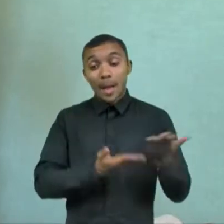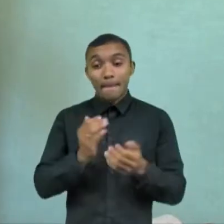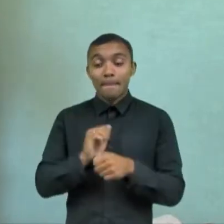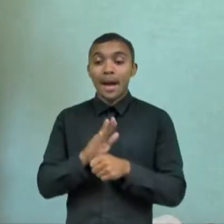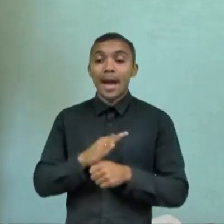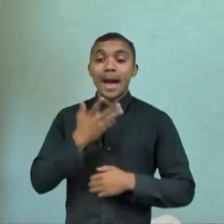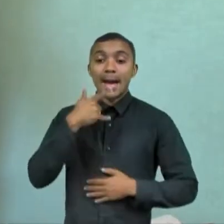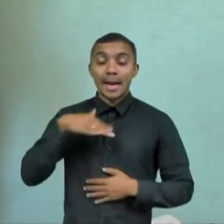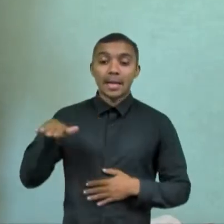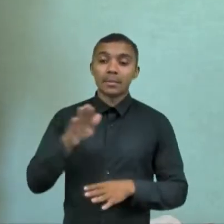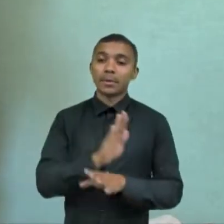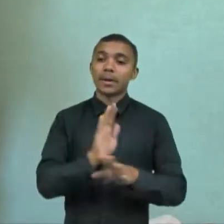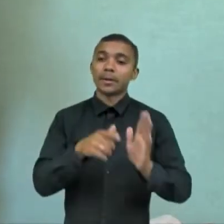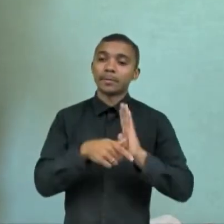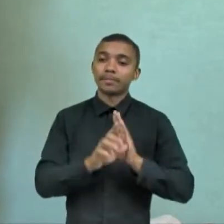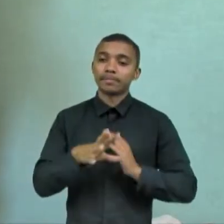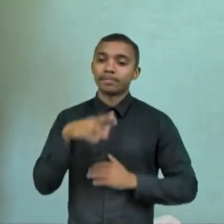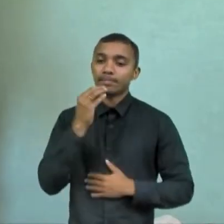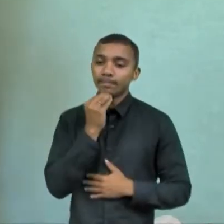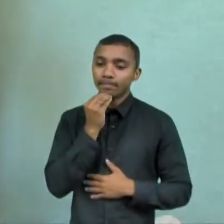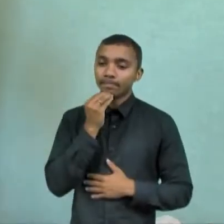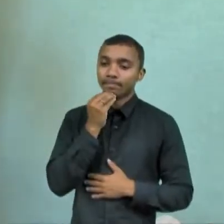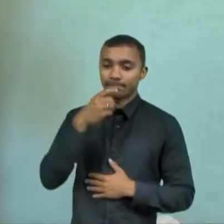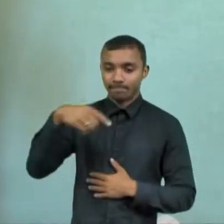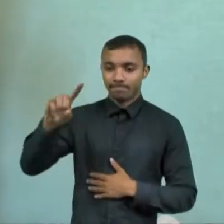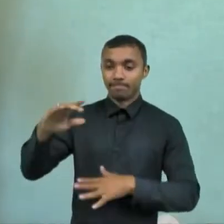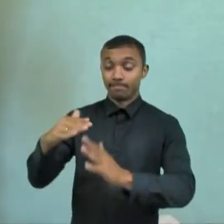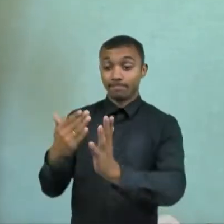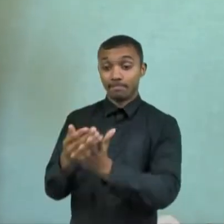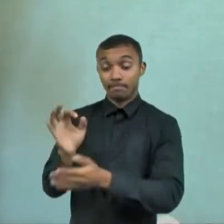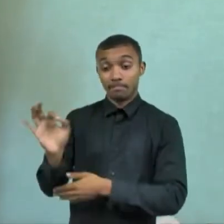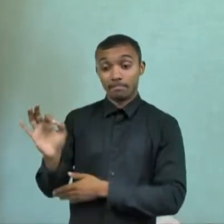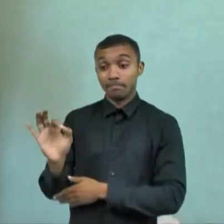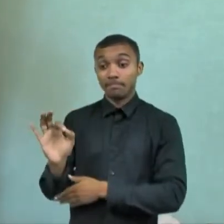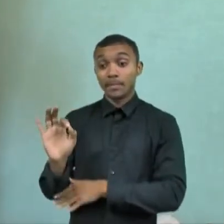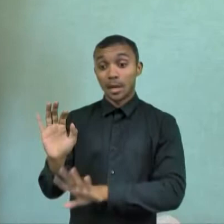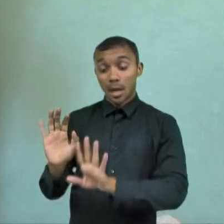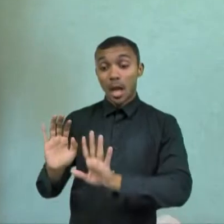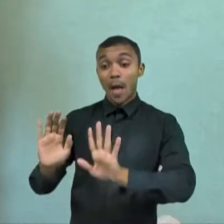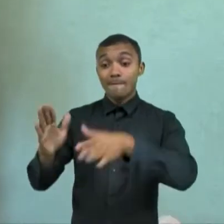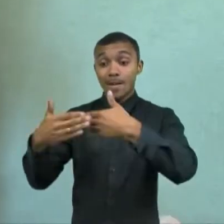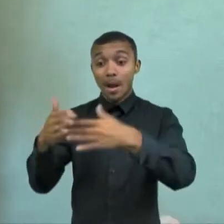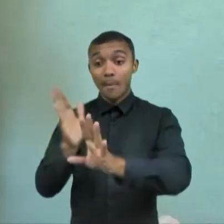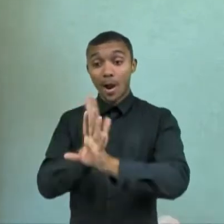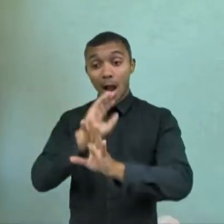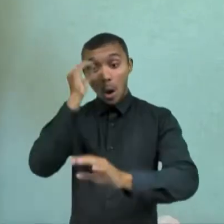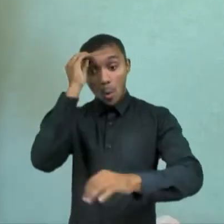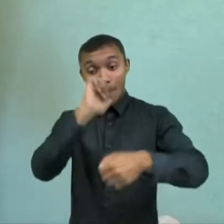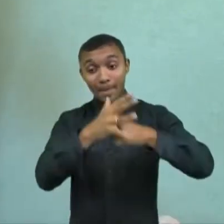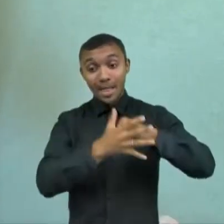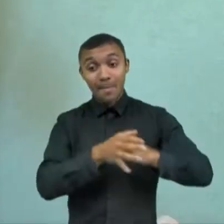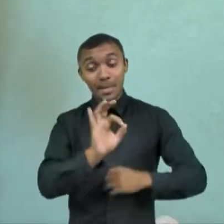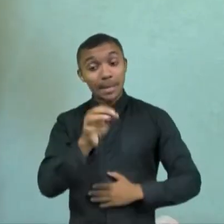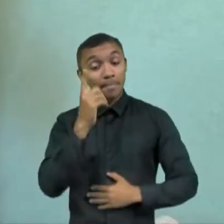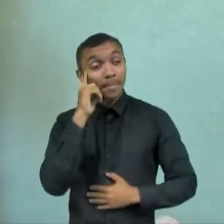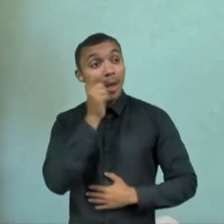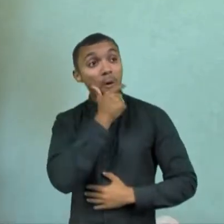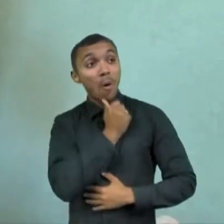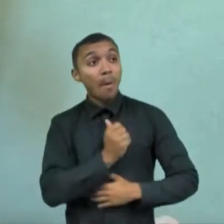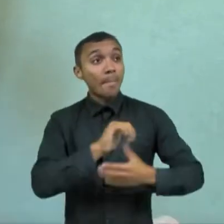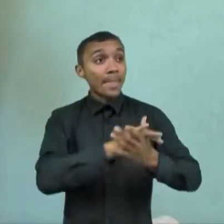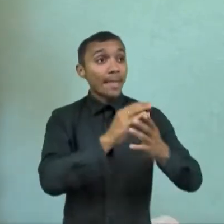deveriam estar nas escolas, e as escolas estavam fechadas devido à pandemia. Os maridos em casa